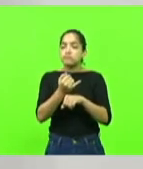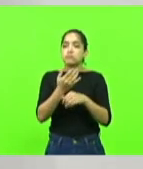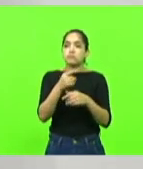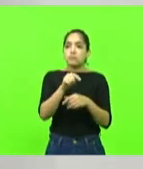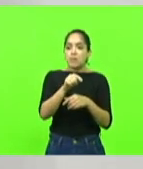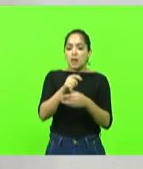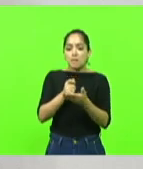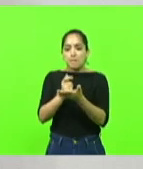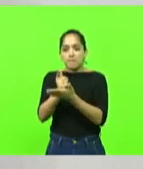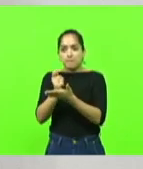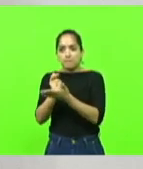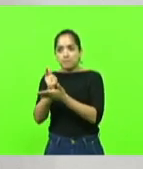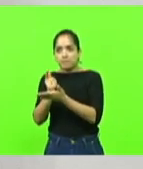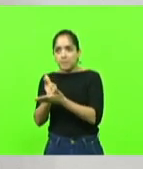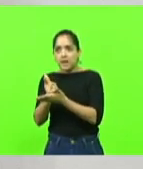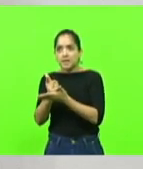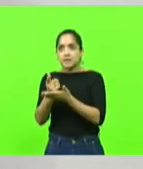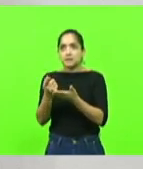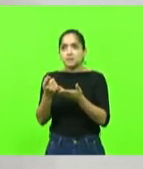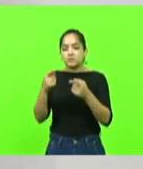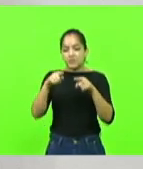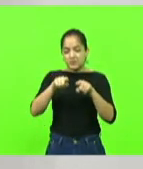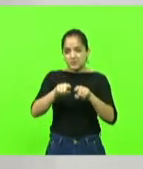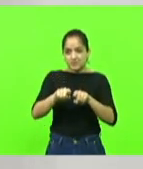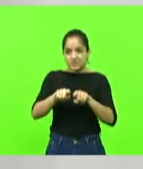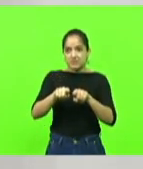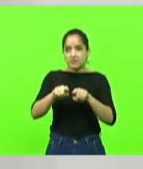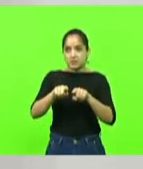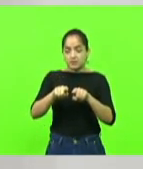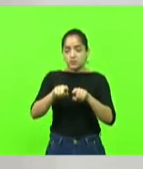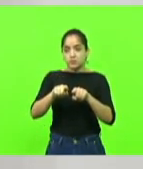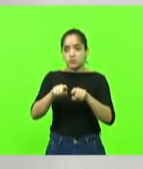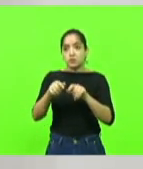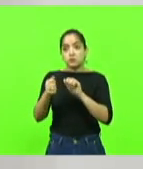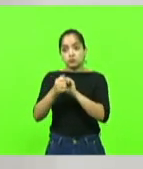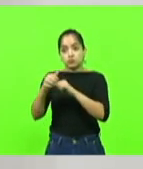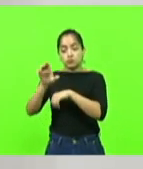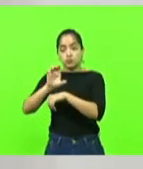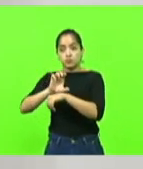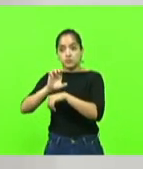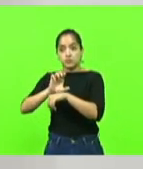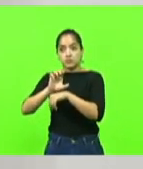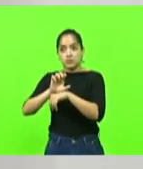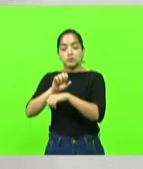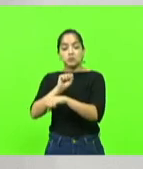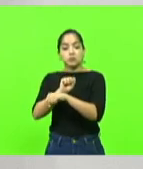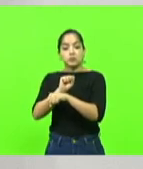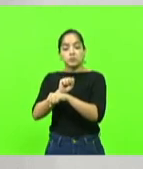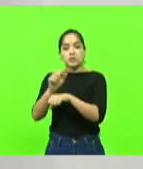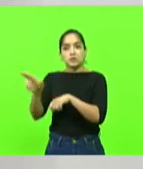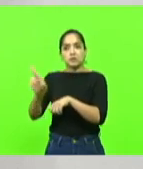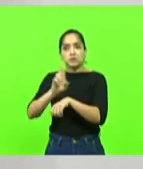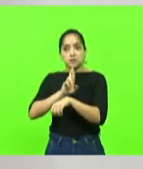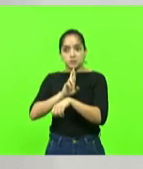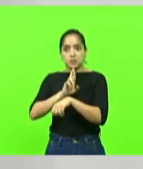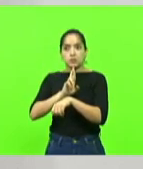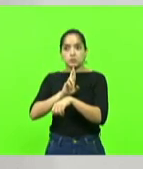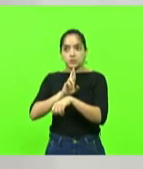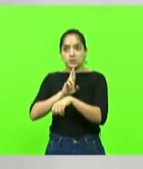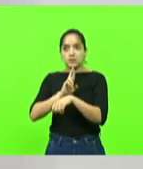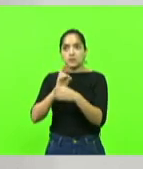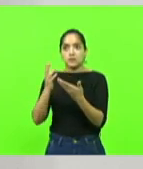sociedade ingrata com o Estado de Santa Catarina. Estou aguardando a resposta ainda das secretarias de uma